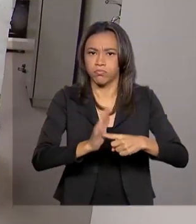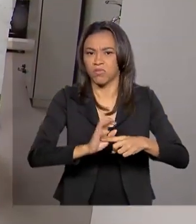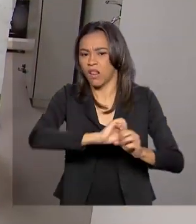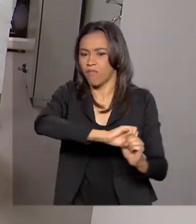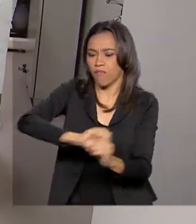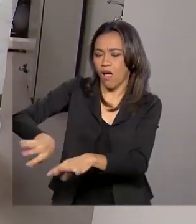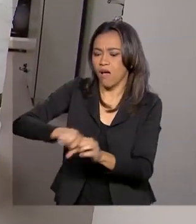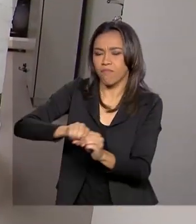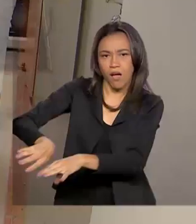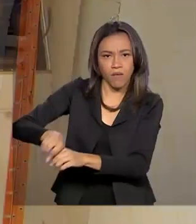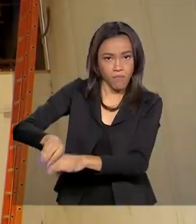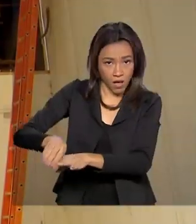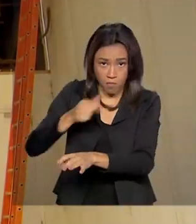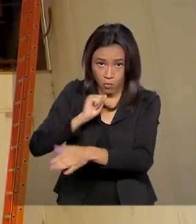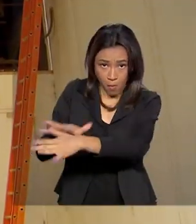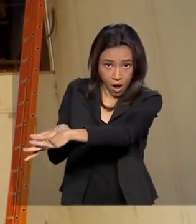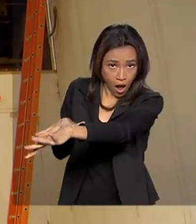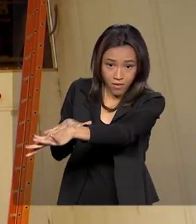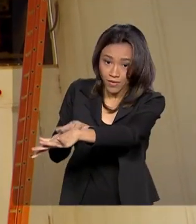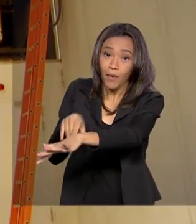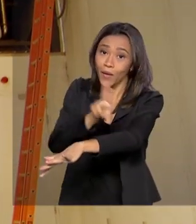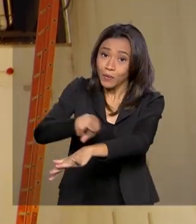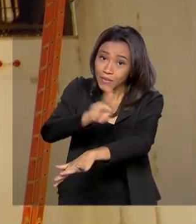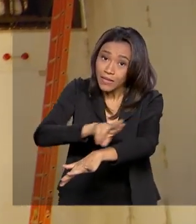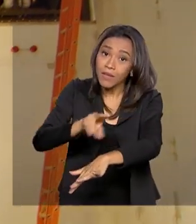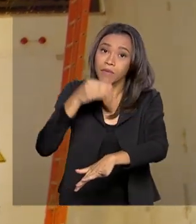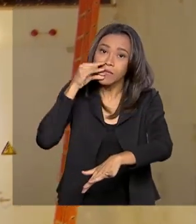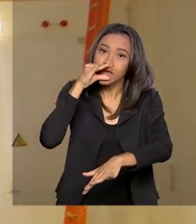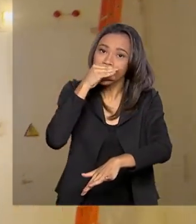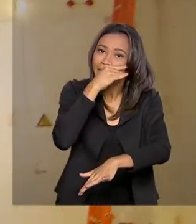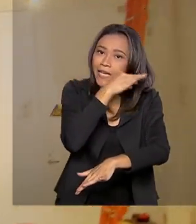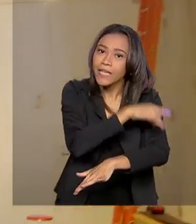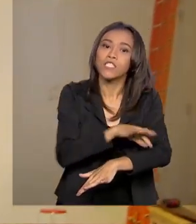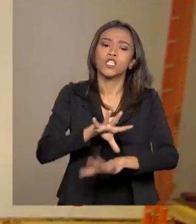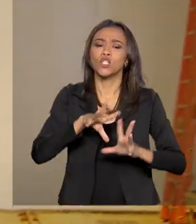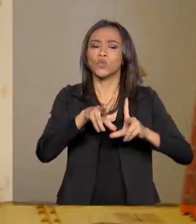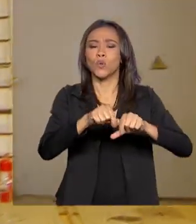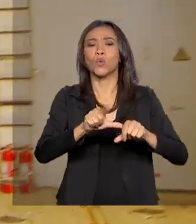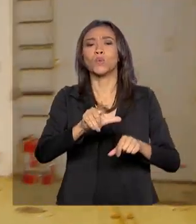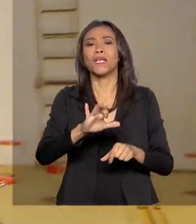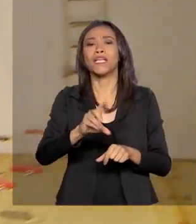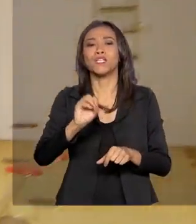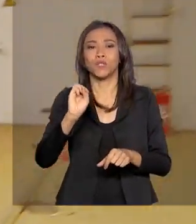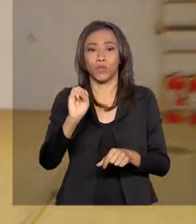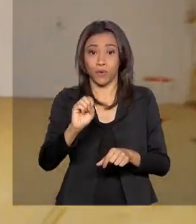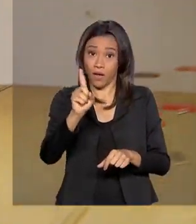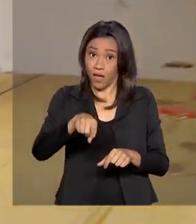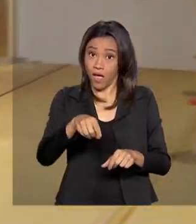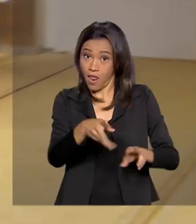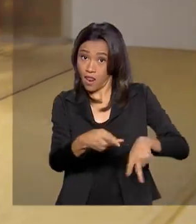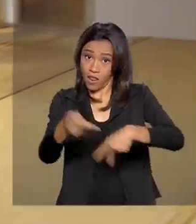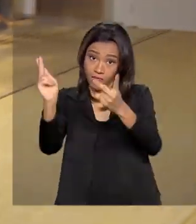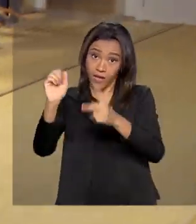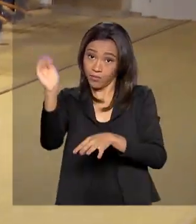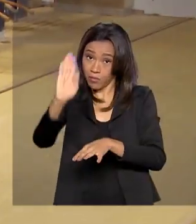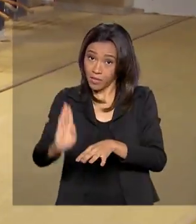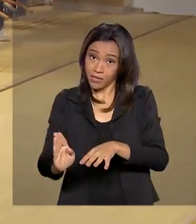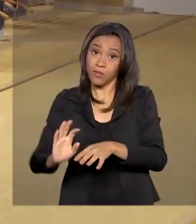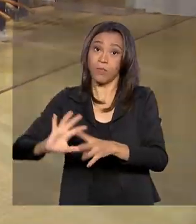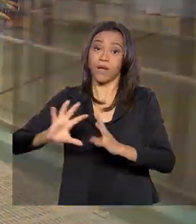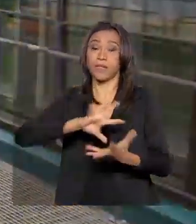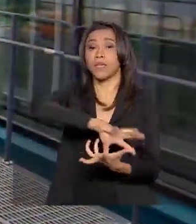ar, é canalizado para aquecer a usina e todo o lixo produzido na estação, é enviado para o Brasil para ser